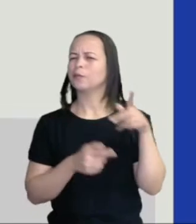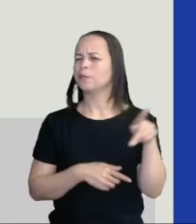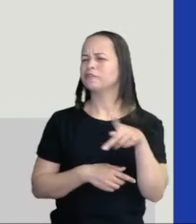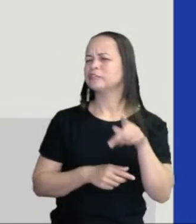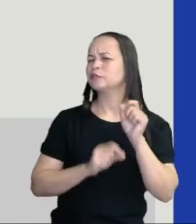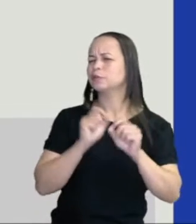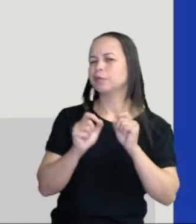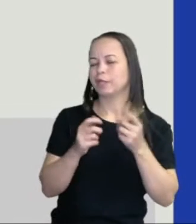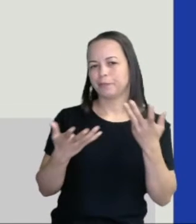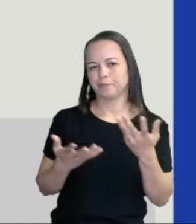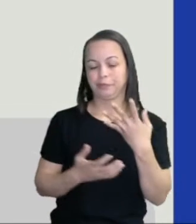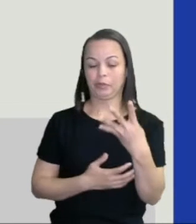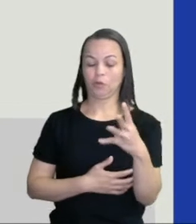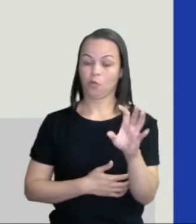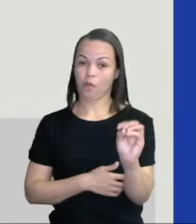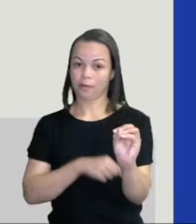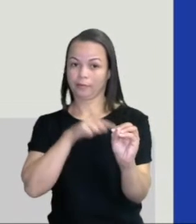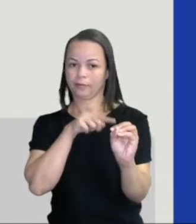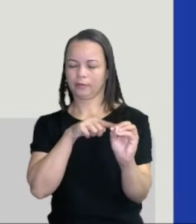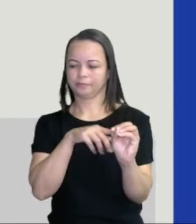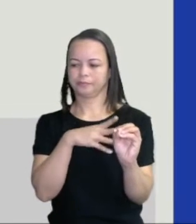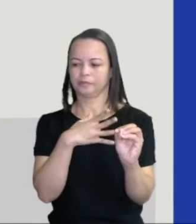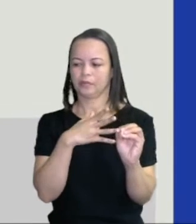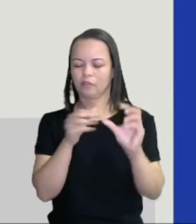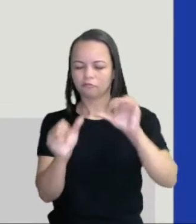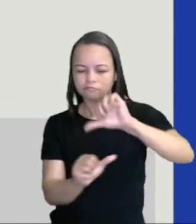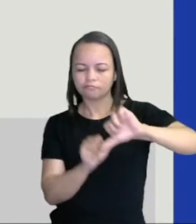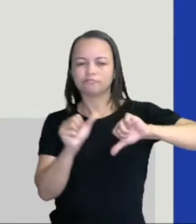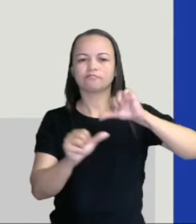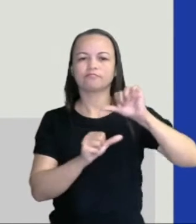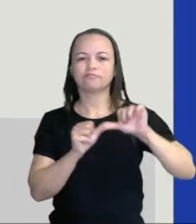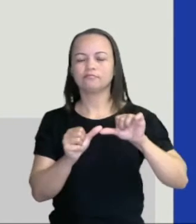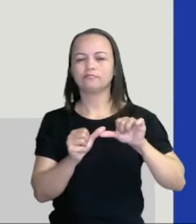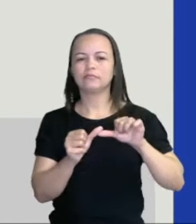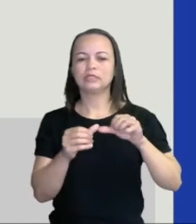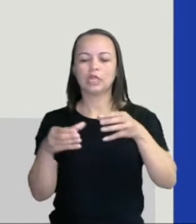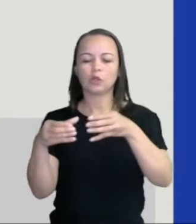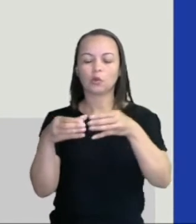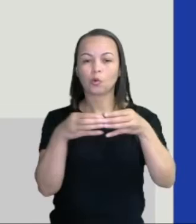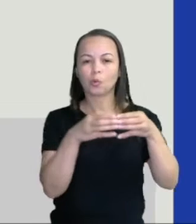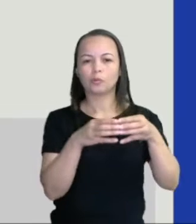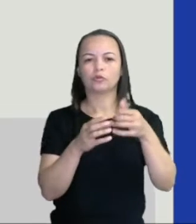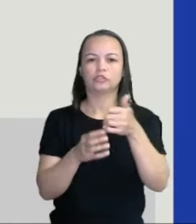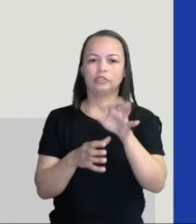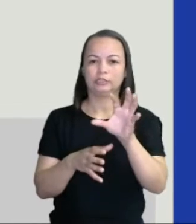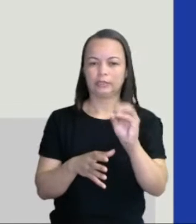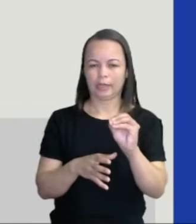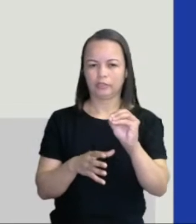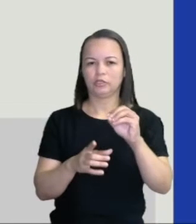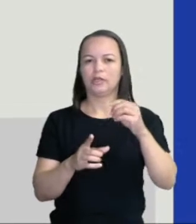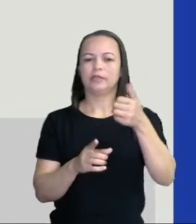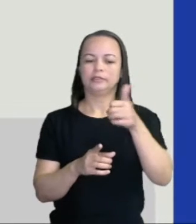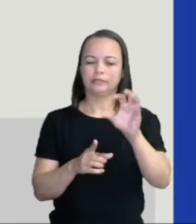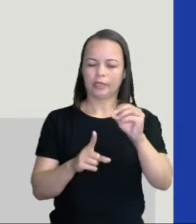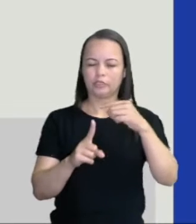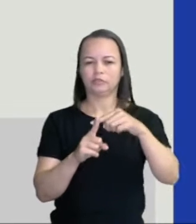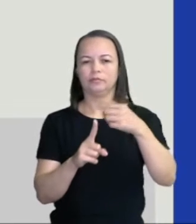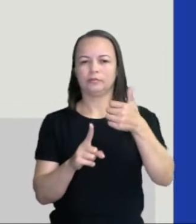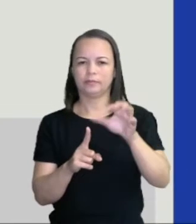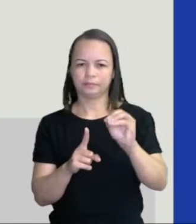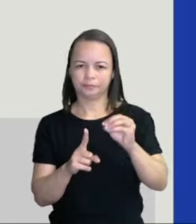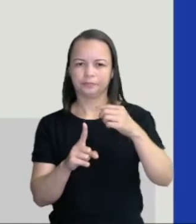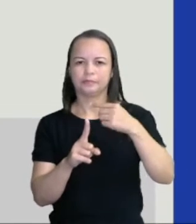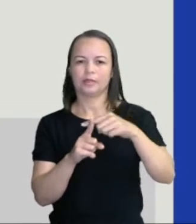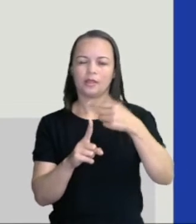O 40, eu vou fazer o seguinte. Eu vou transformá-lo em grupos de 10. 10 mais 10, 20, mais 10,